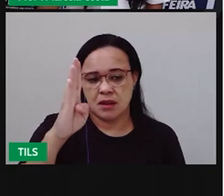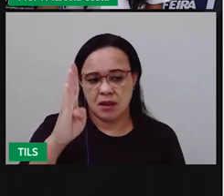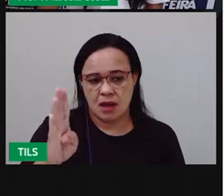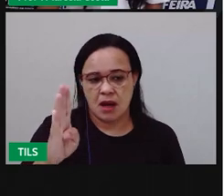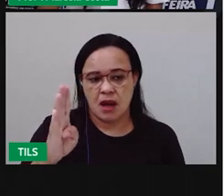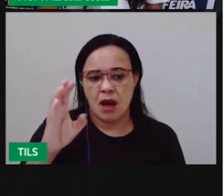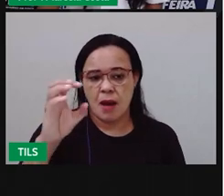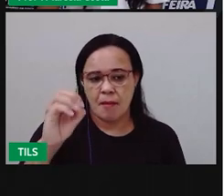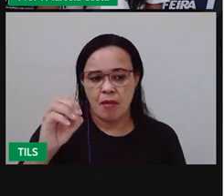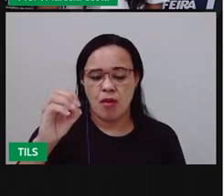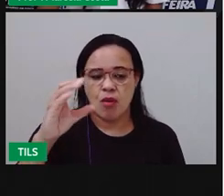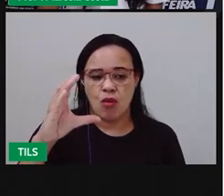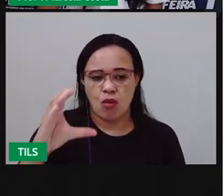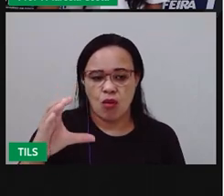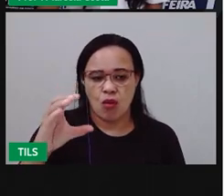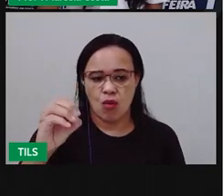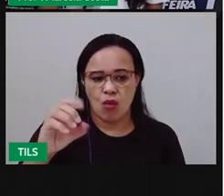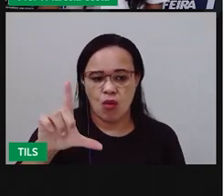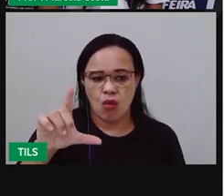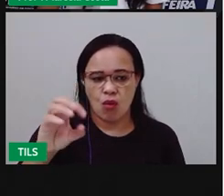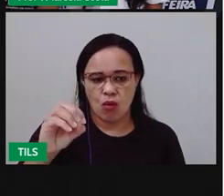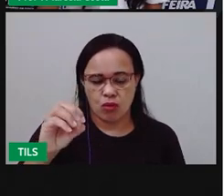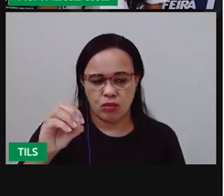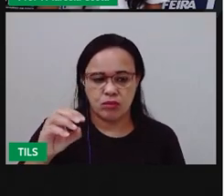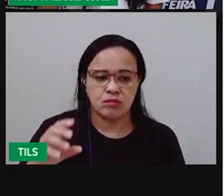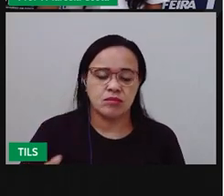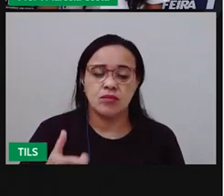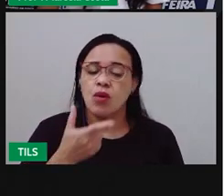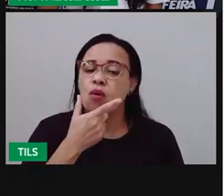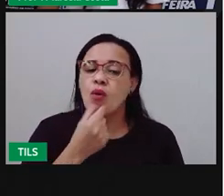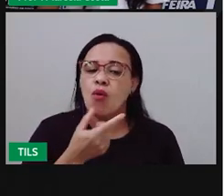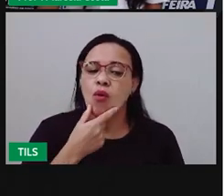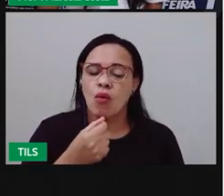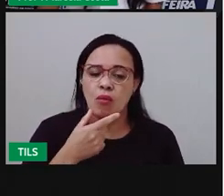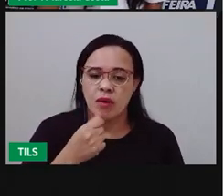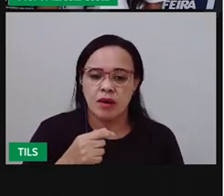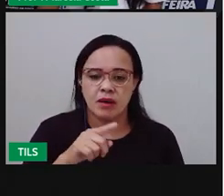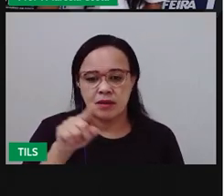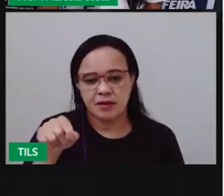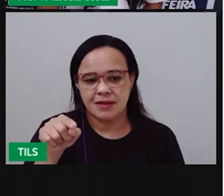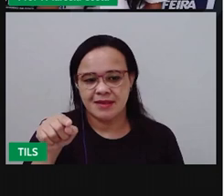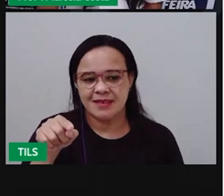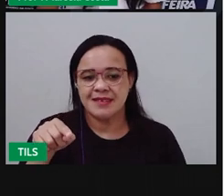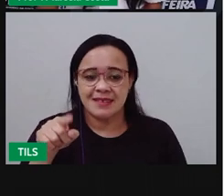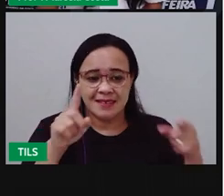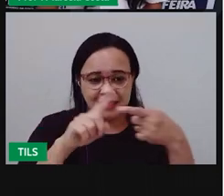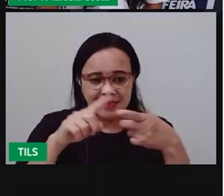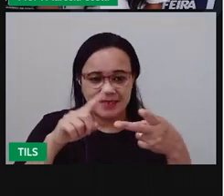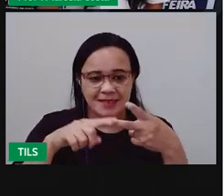Mas a gente vai escrever essa palavra aqui, um homem. E aqui, mulher.